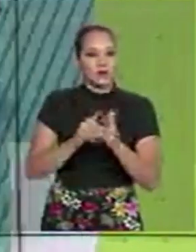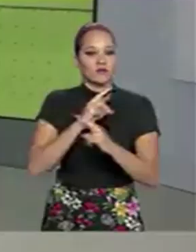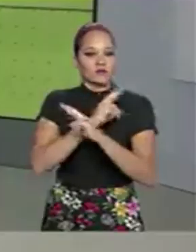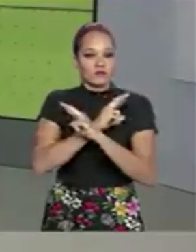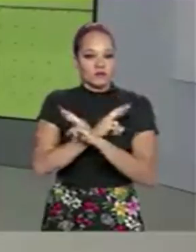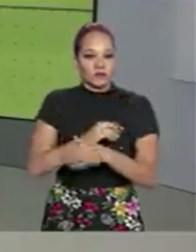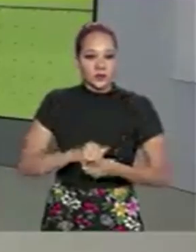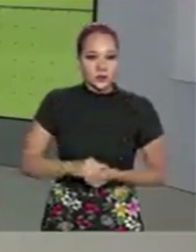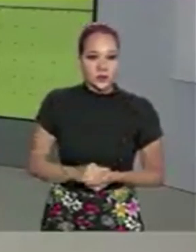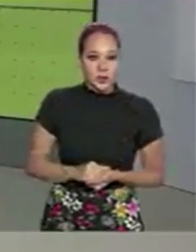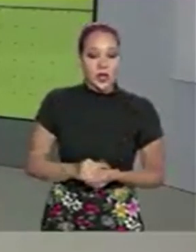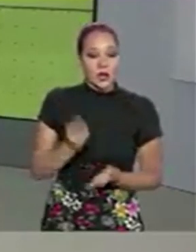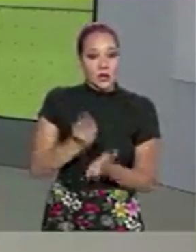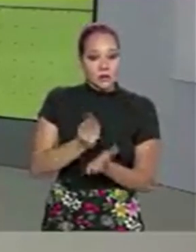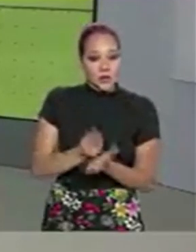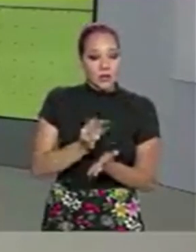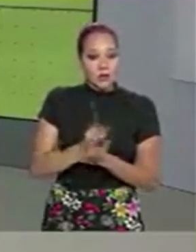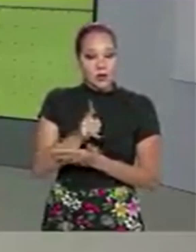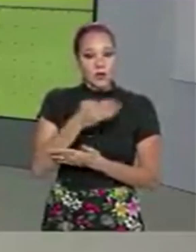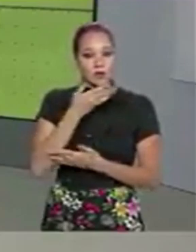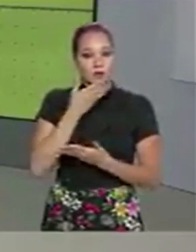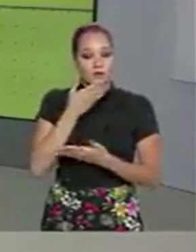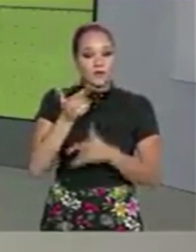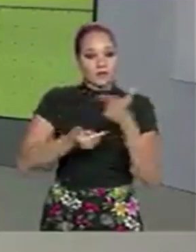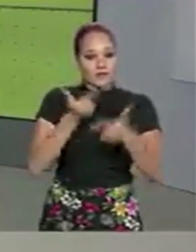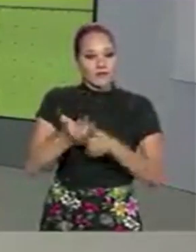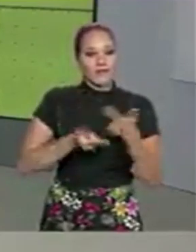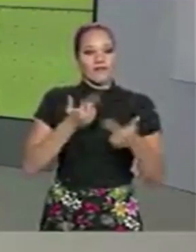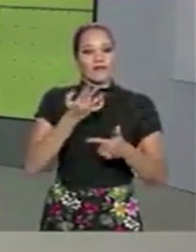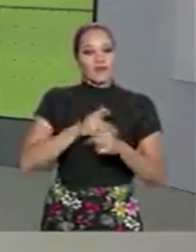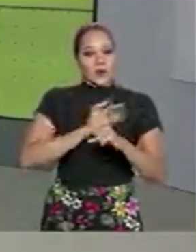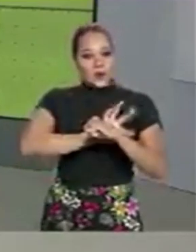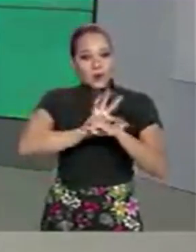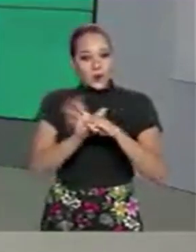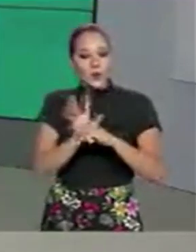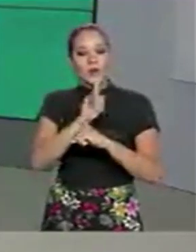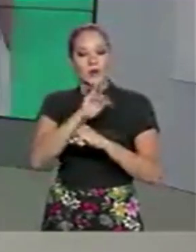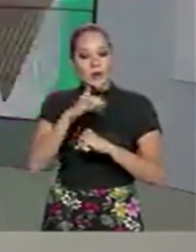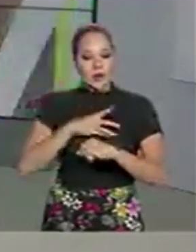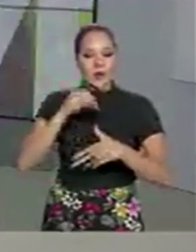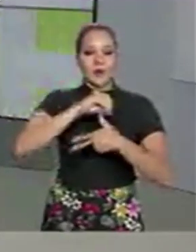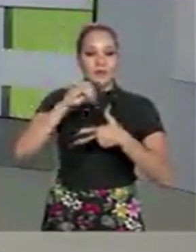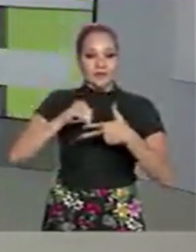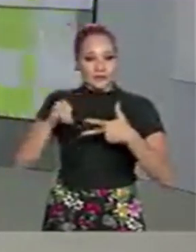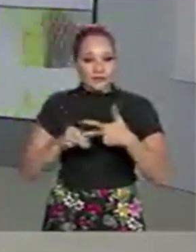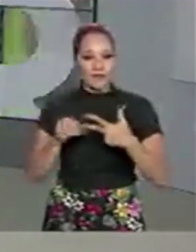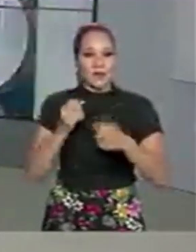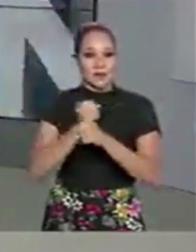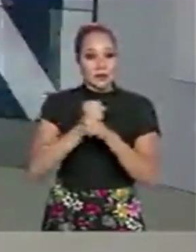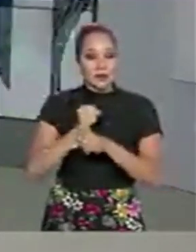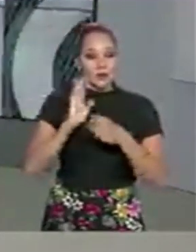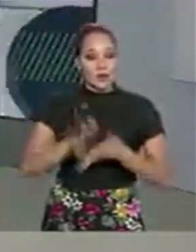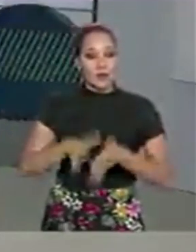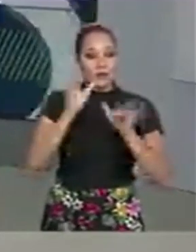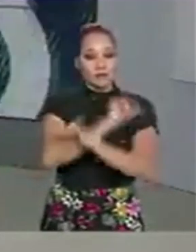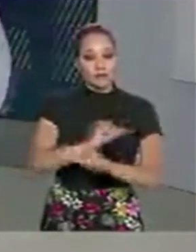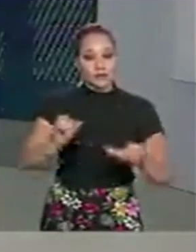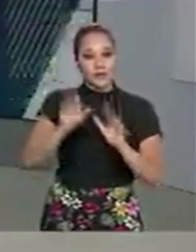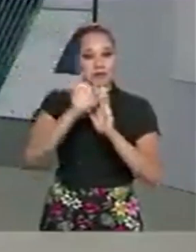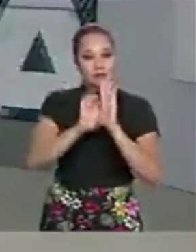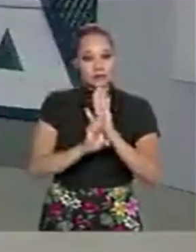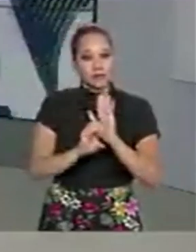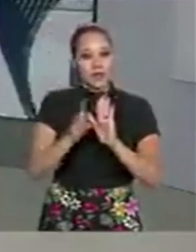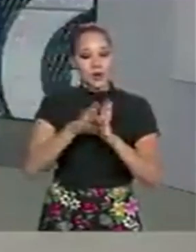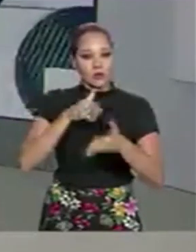Renda. E mesmo com essa crise toda do coronavírus, vai ter Enem este ano. Já foram publicados os editais das